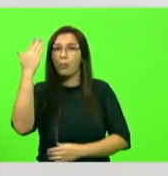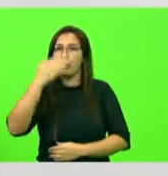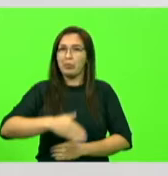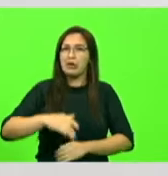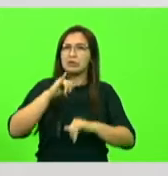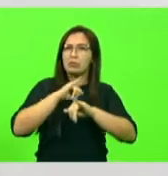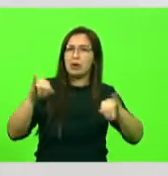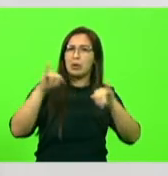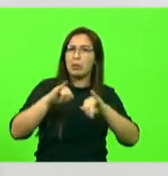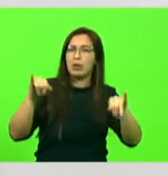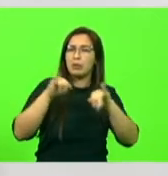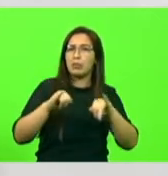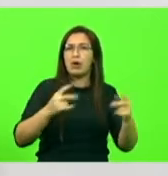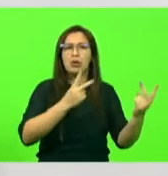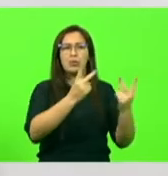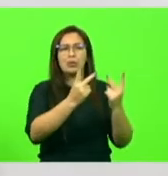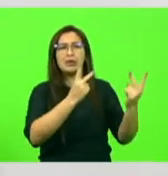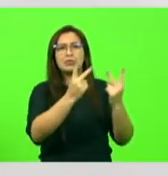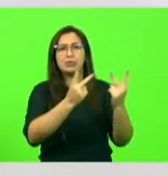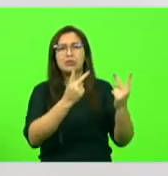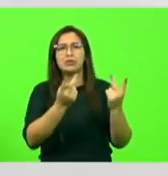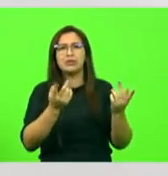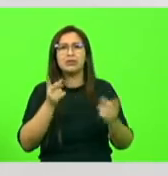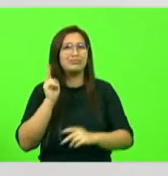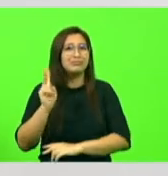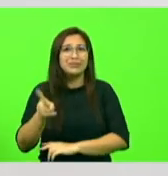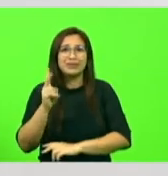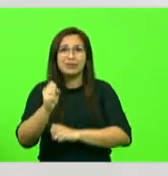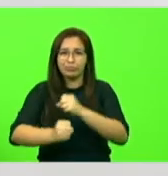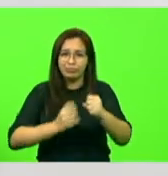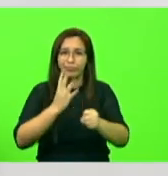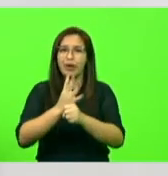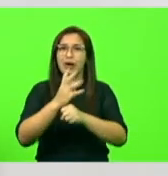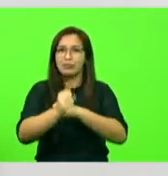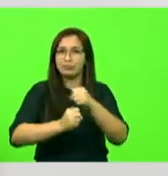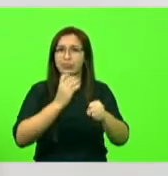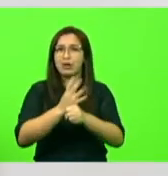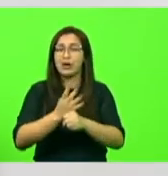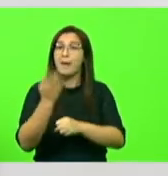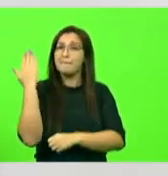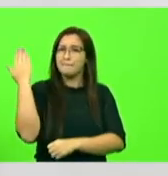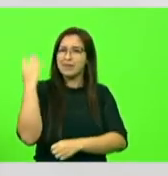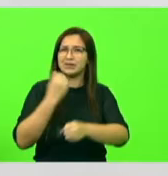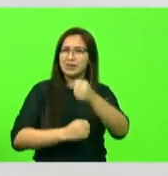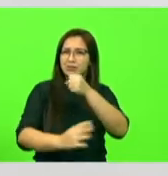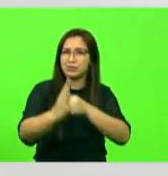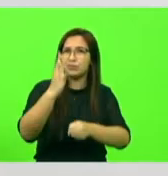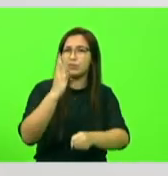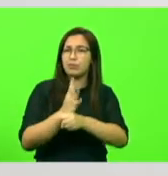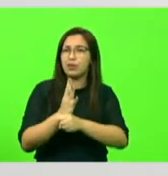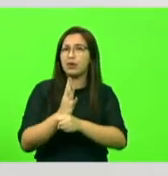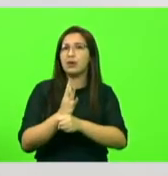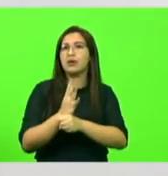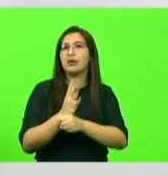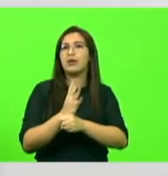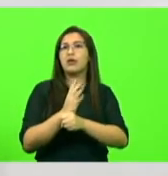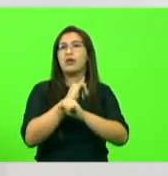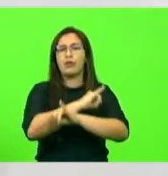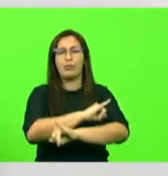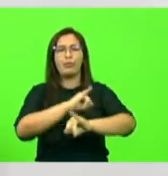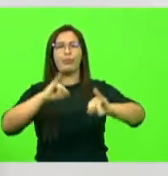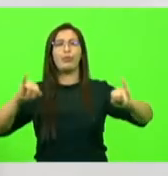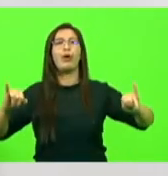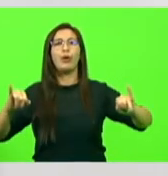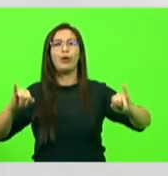vem sendo feita a cada quatro anos. Há quatro anos atrás, foram lá, às vésperas das eleições, e fizeram o mesmo